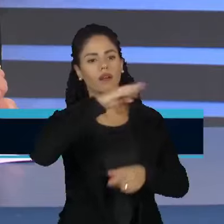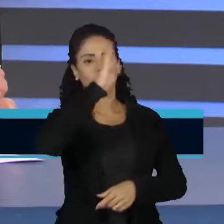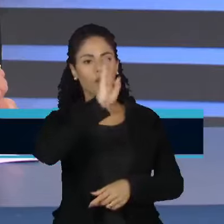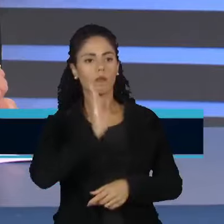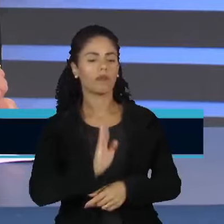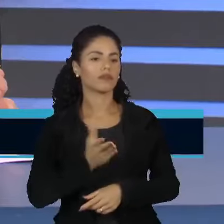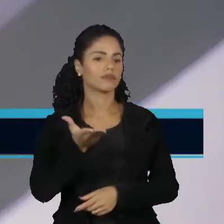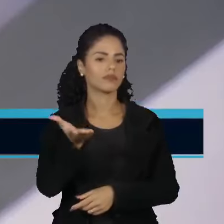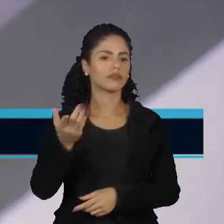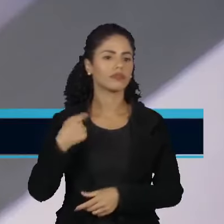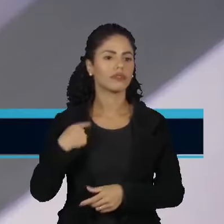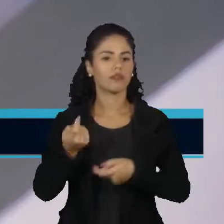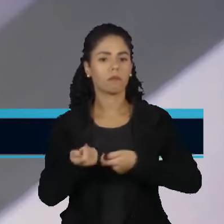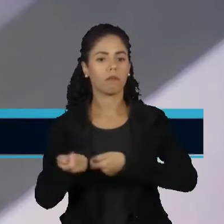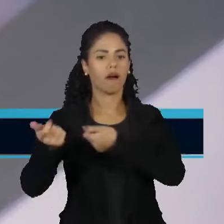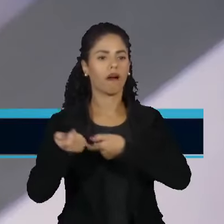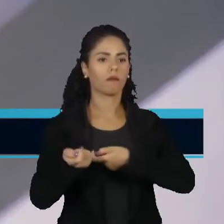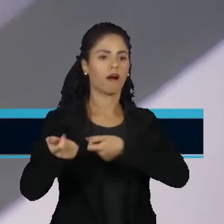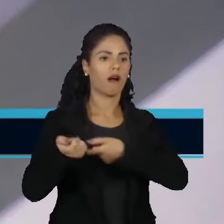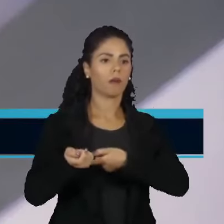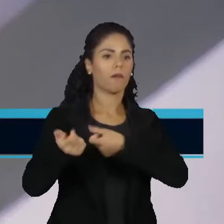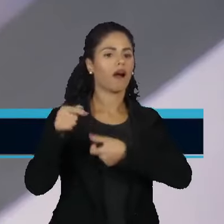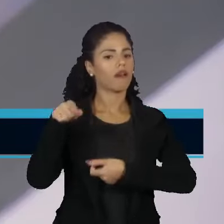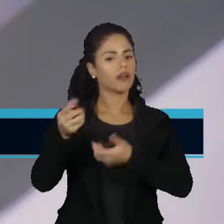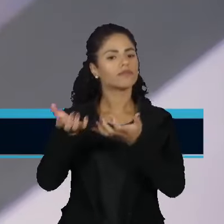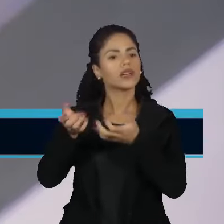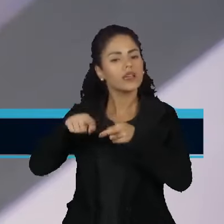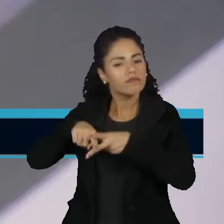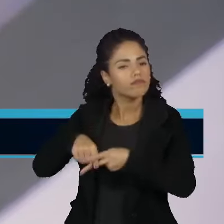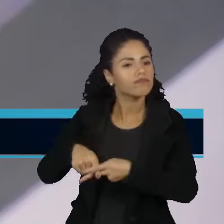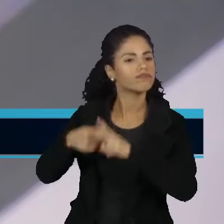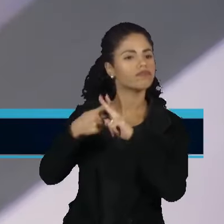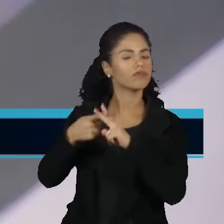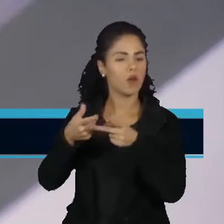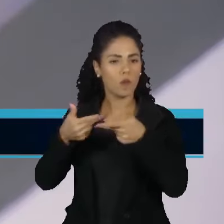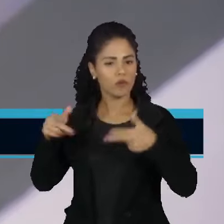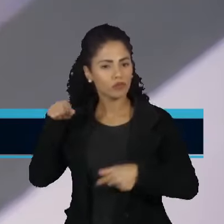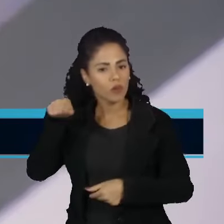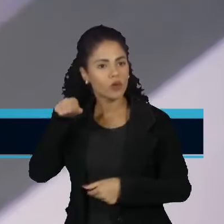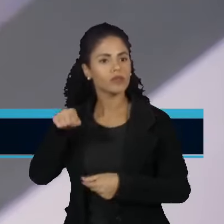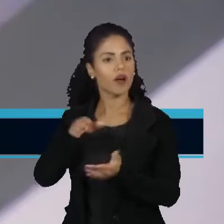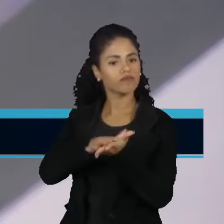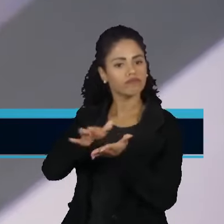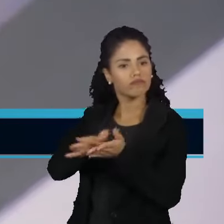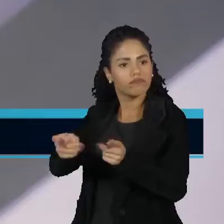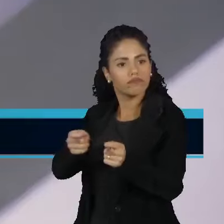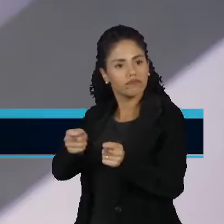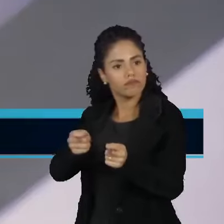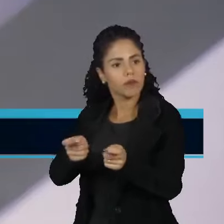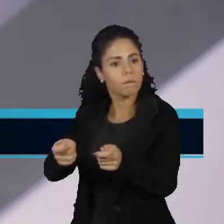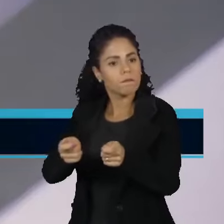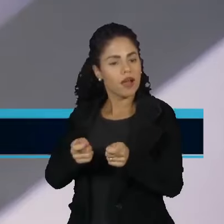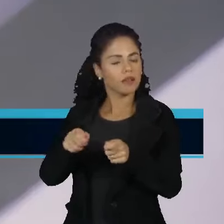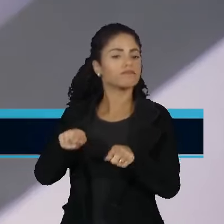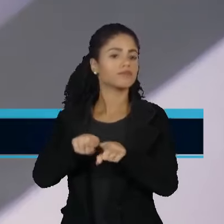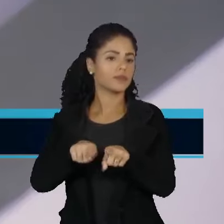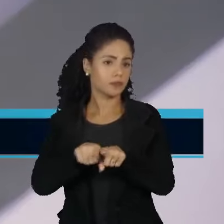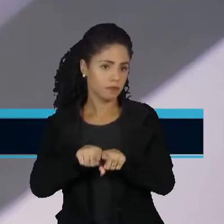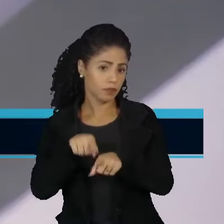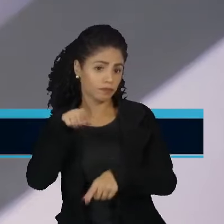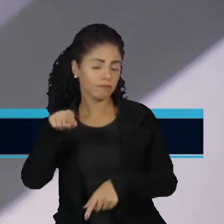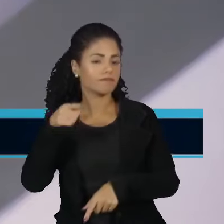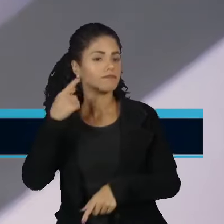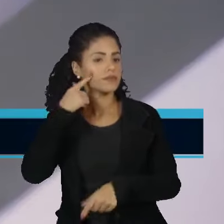tempo concedendo benefícios. Ele queria fazer um ajuste fiscal mais severo, mas o que